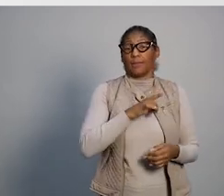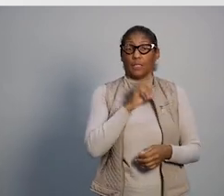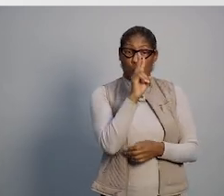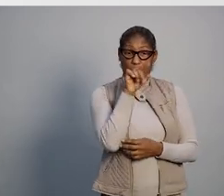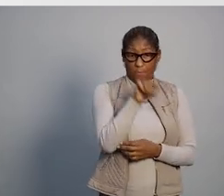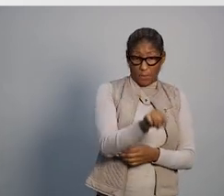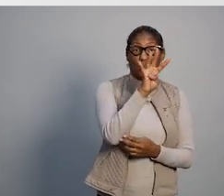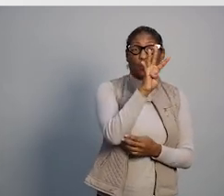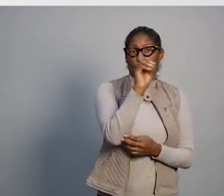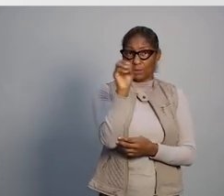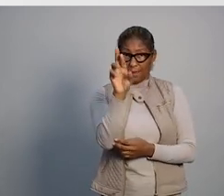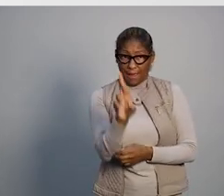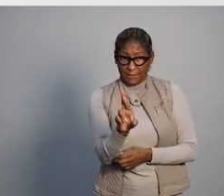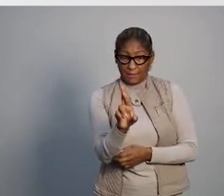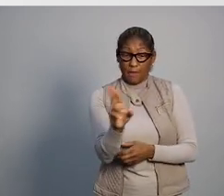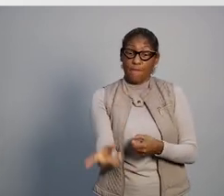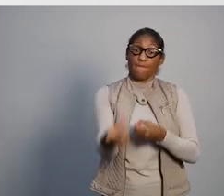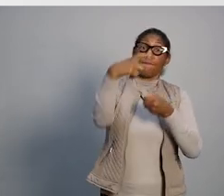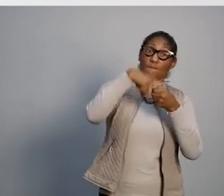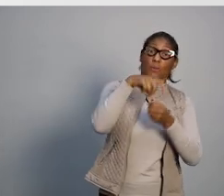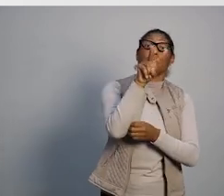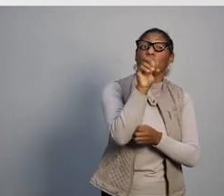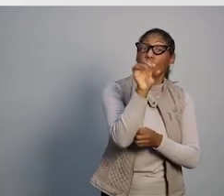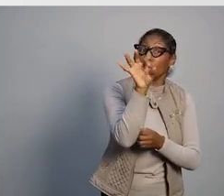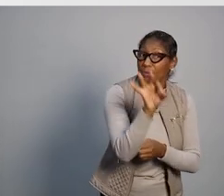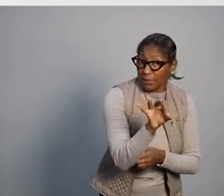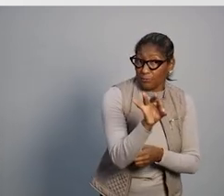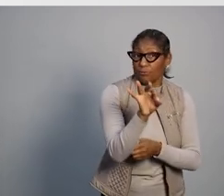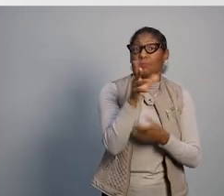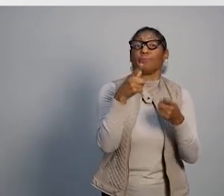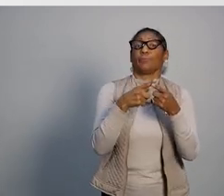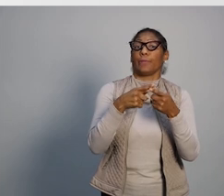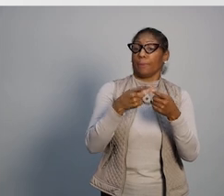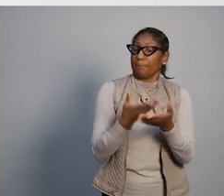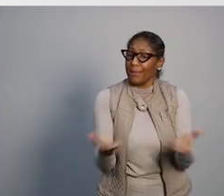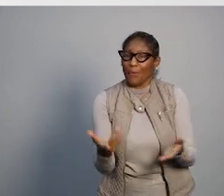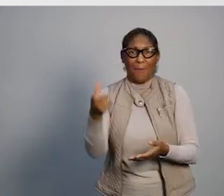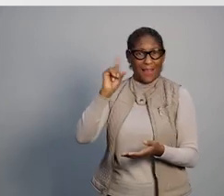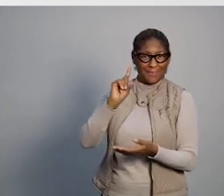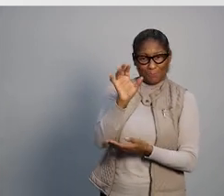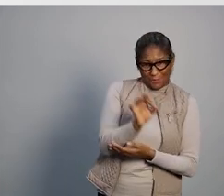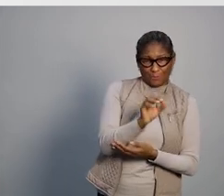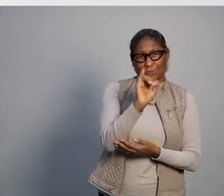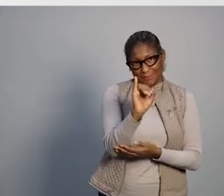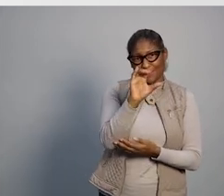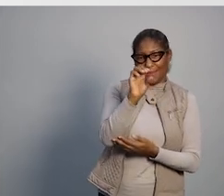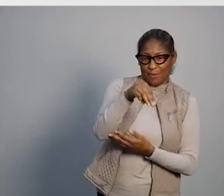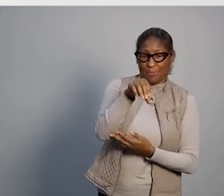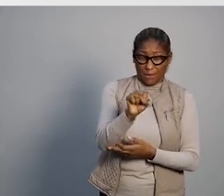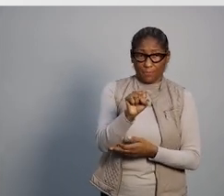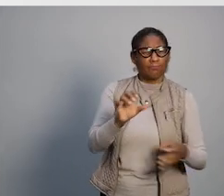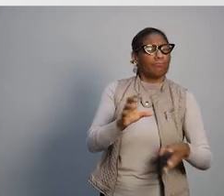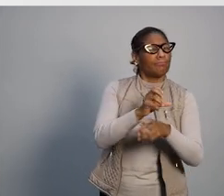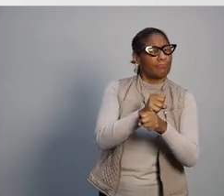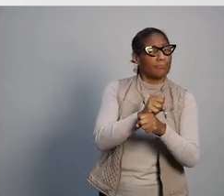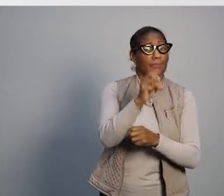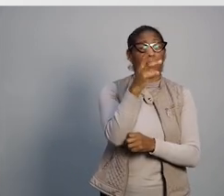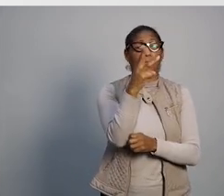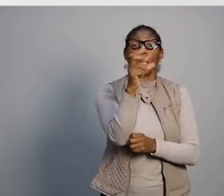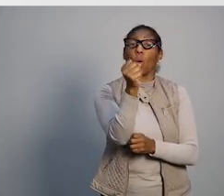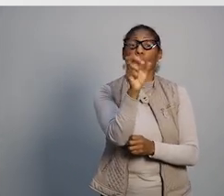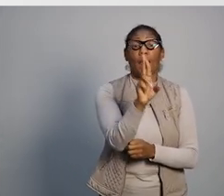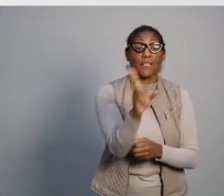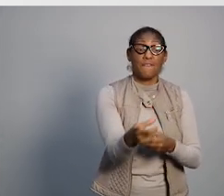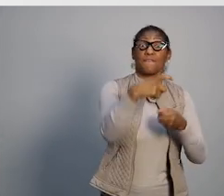essa família, que tem renda mensal de R$ 2.400,00, vai ter devolvido os 20% dos gastos com ICMS. Isso vai representar